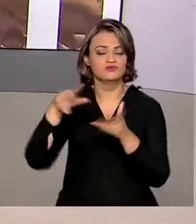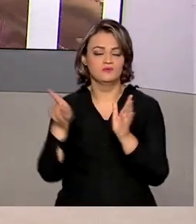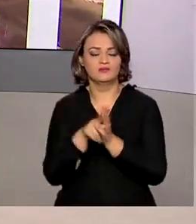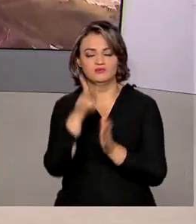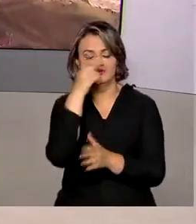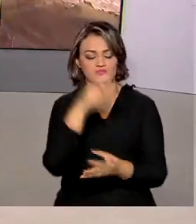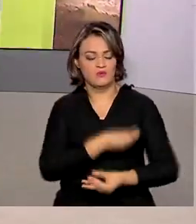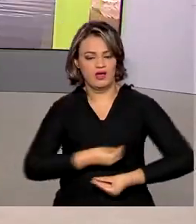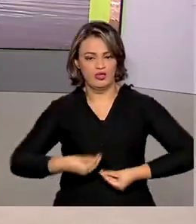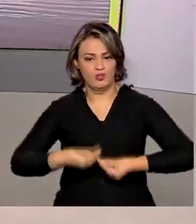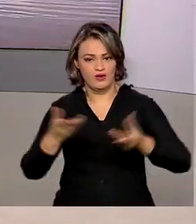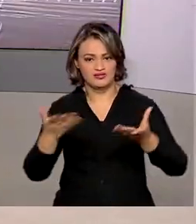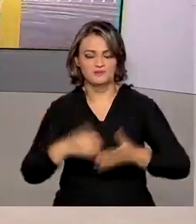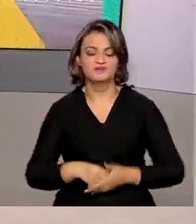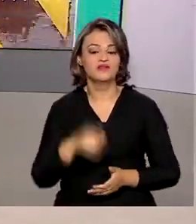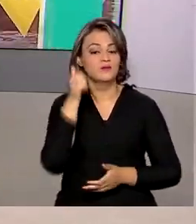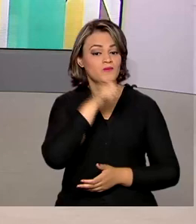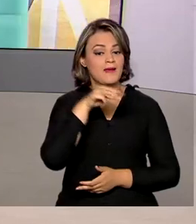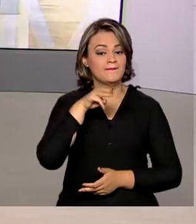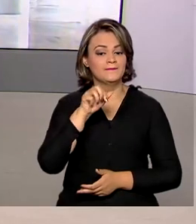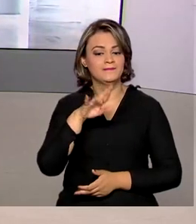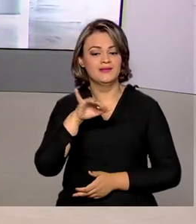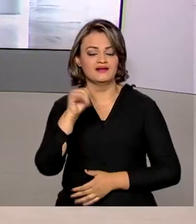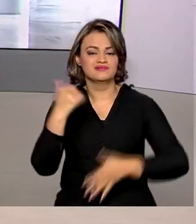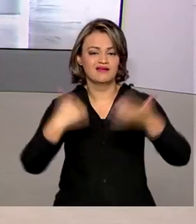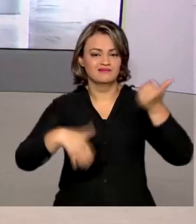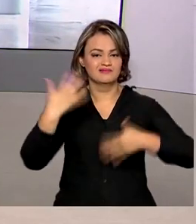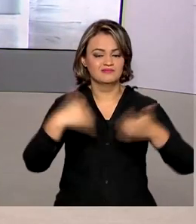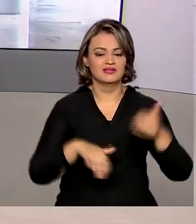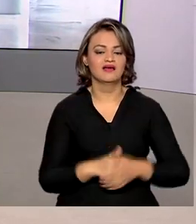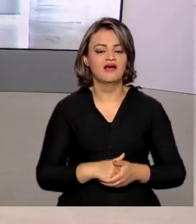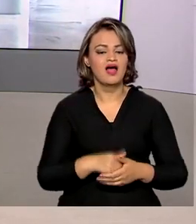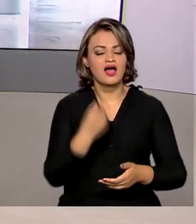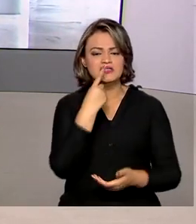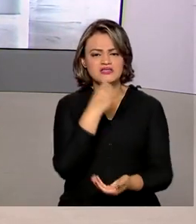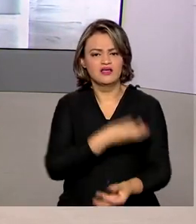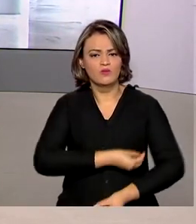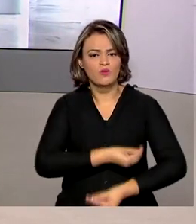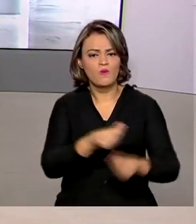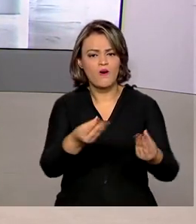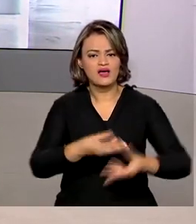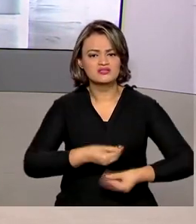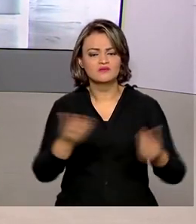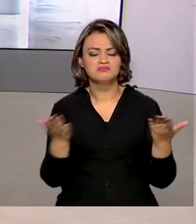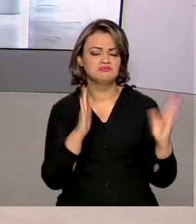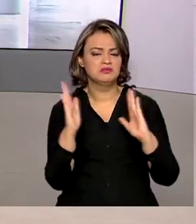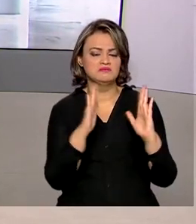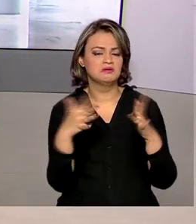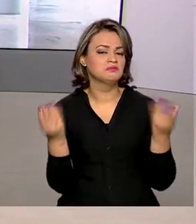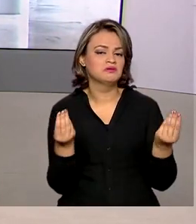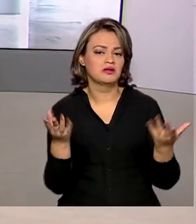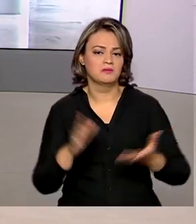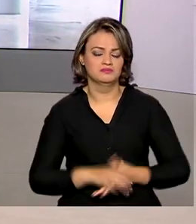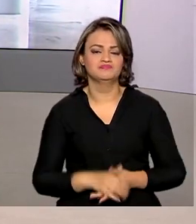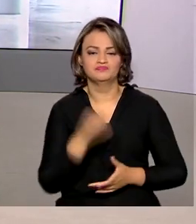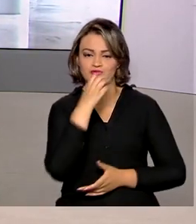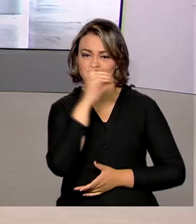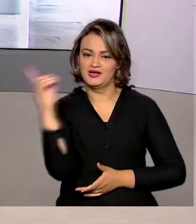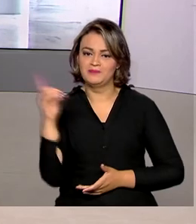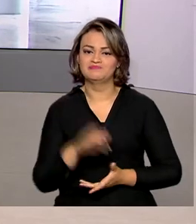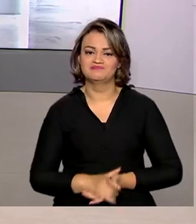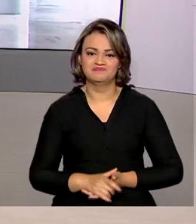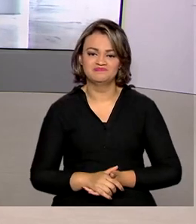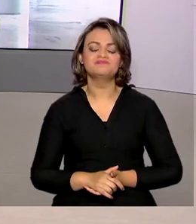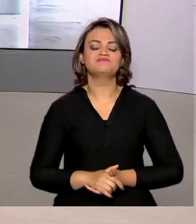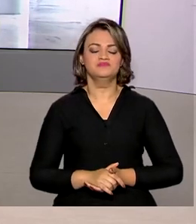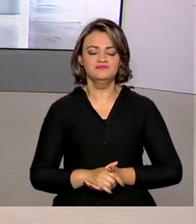E a Márcia Fernandes tem as informações ao vivo pra gente de como estão as doações nesse período da pandemia, né Márcia? Bom dia! É